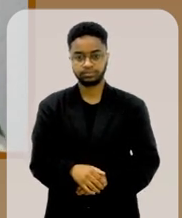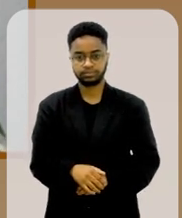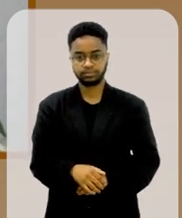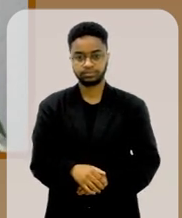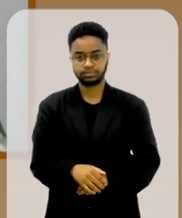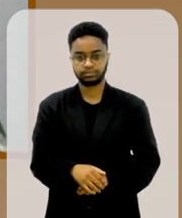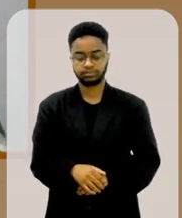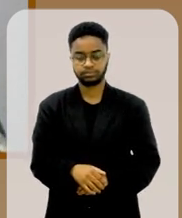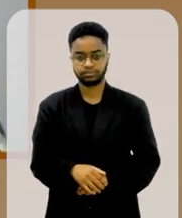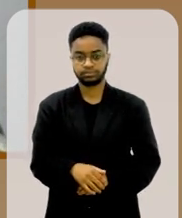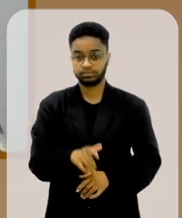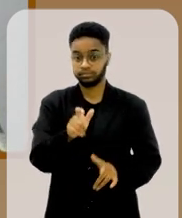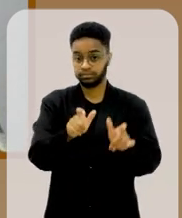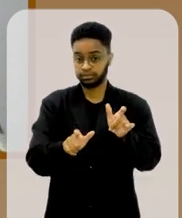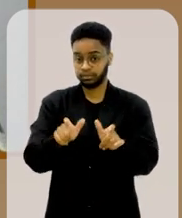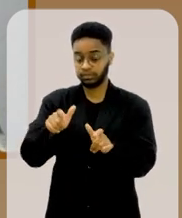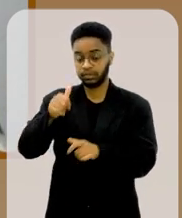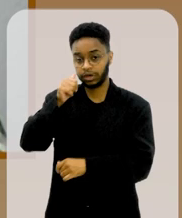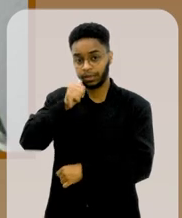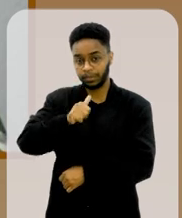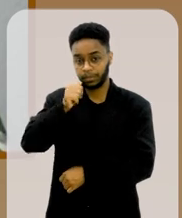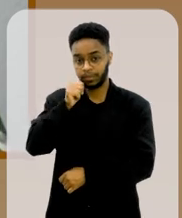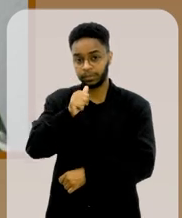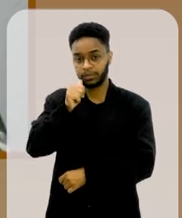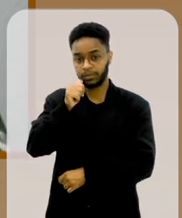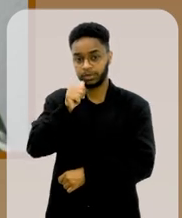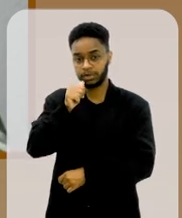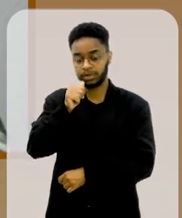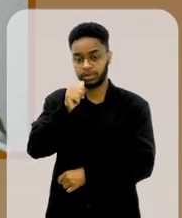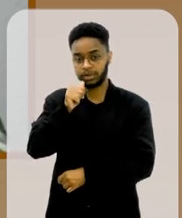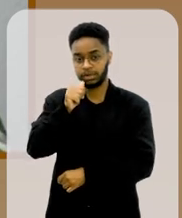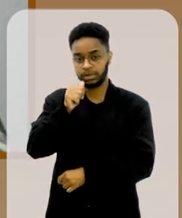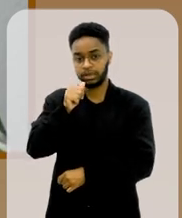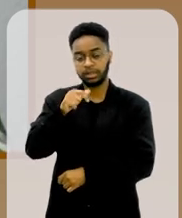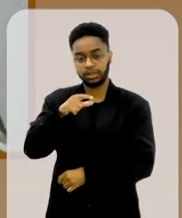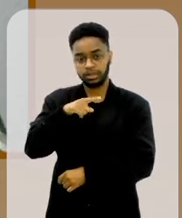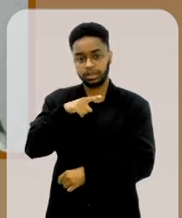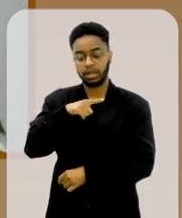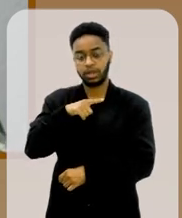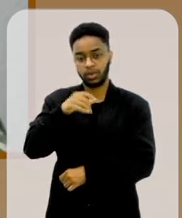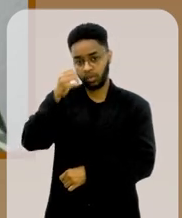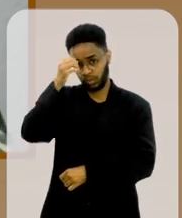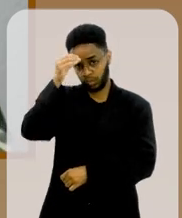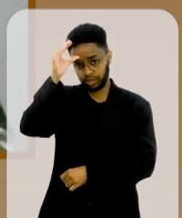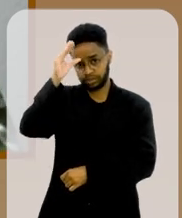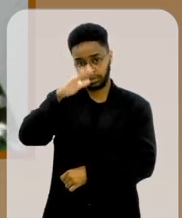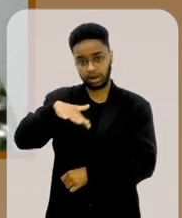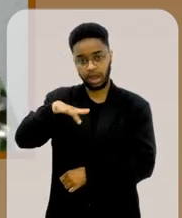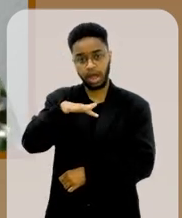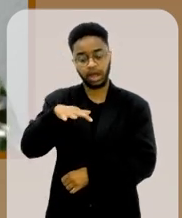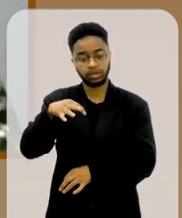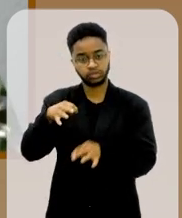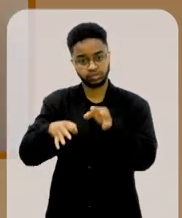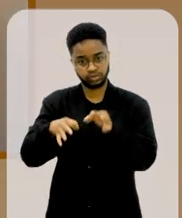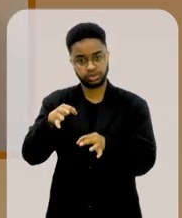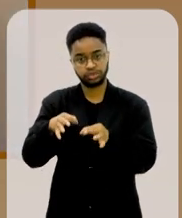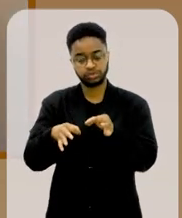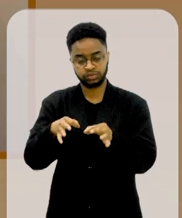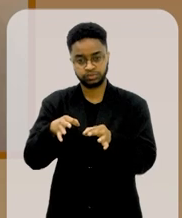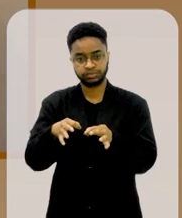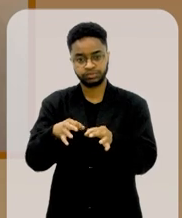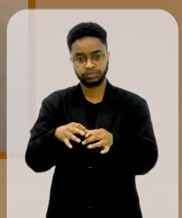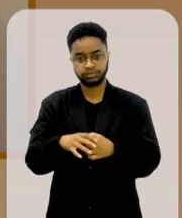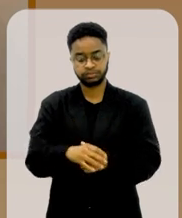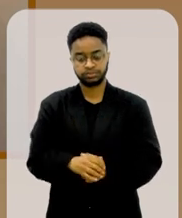Que... Mulheres é da... do saber notório jurídico, notório saber